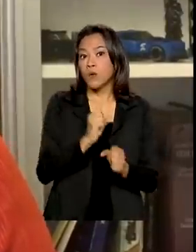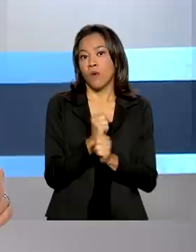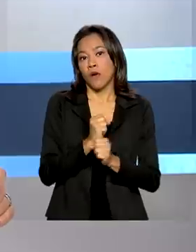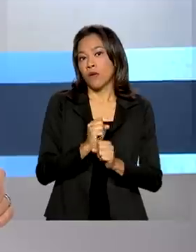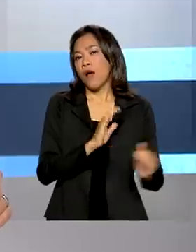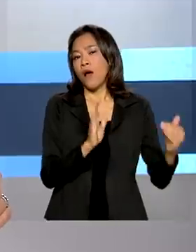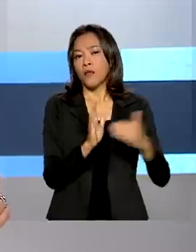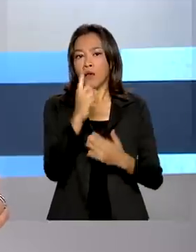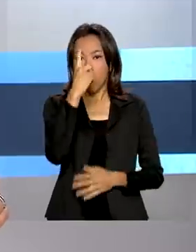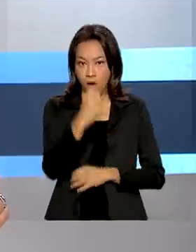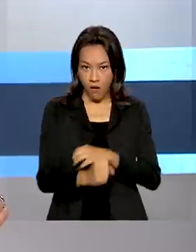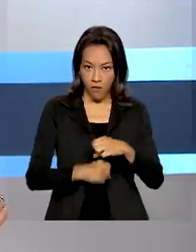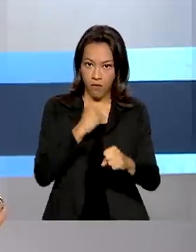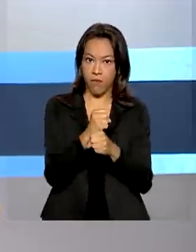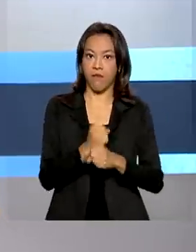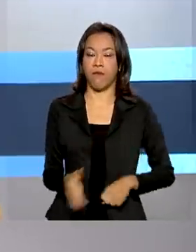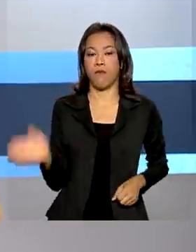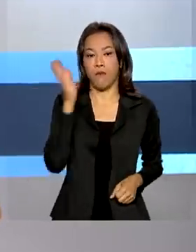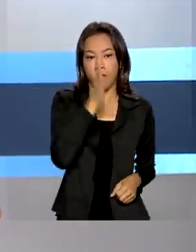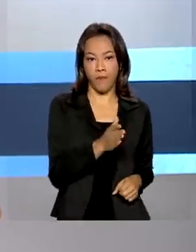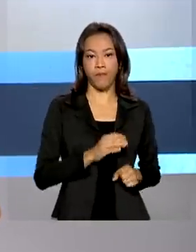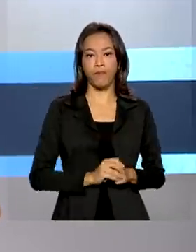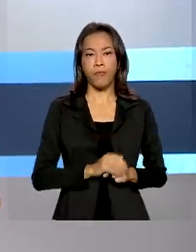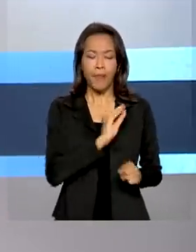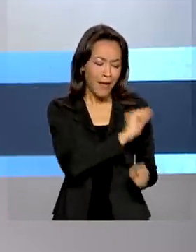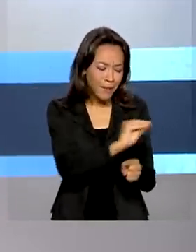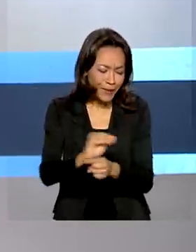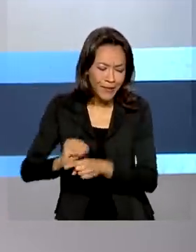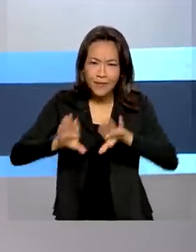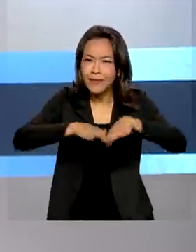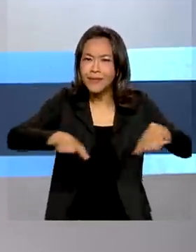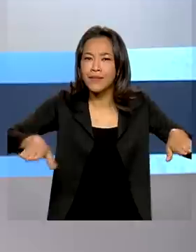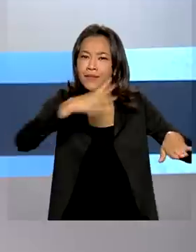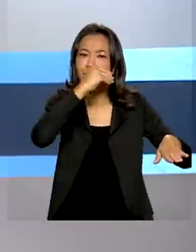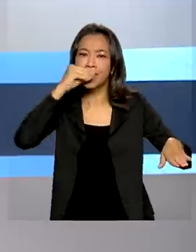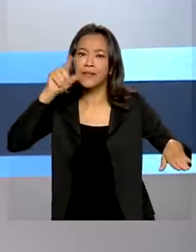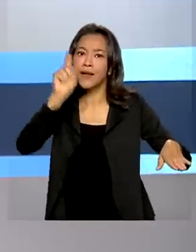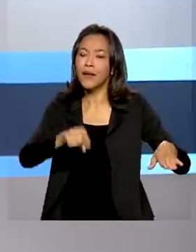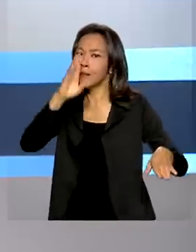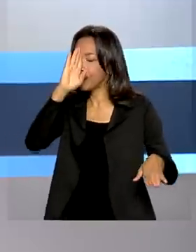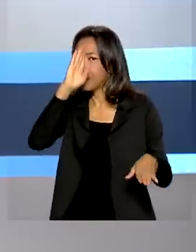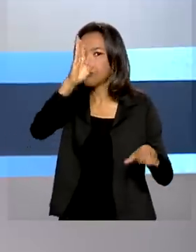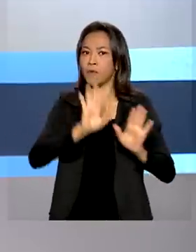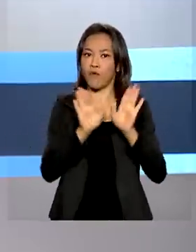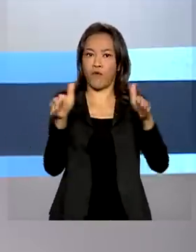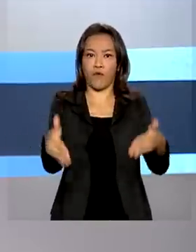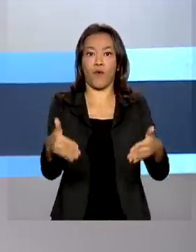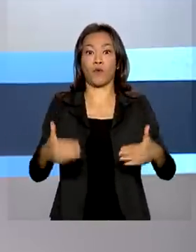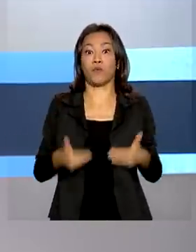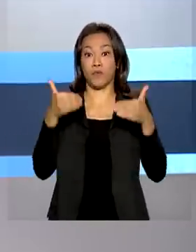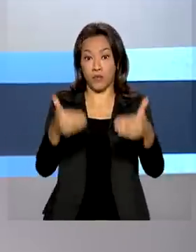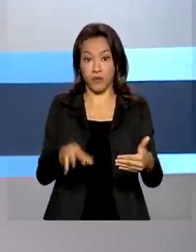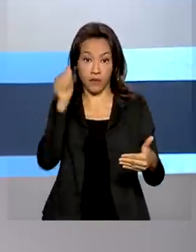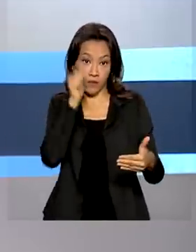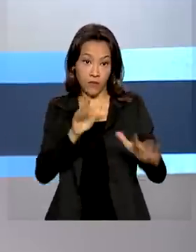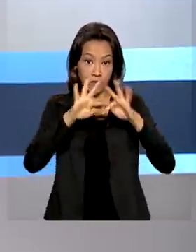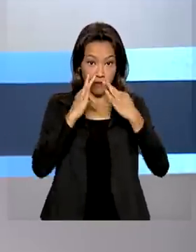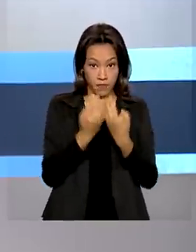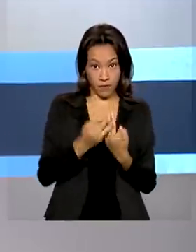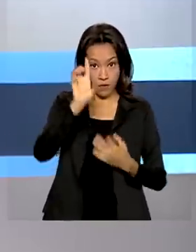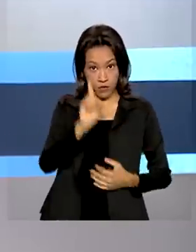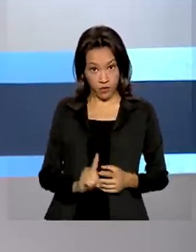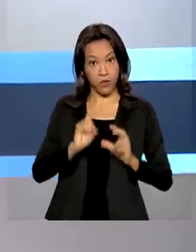ano. A proteção de crianças e adolescentes é uma das prioridades do Ministério da Mulher, da Família e dos Direitos